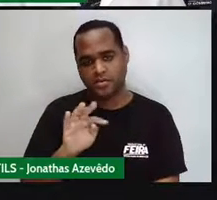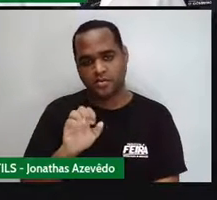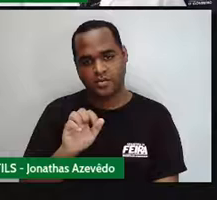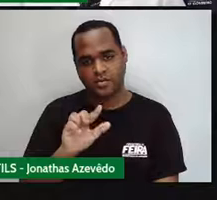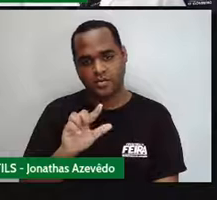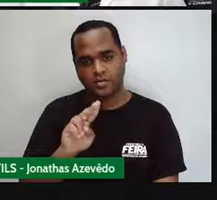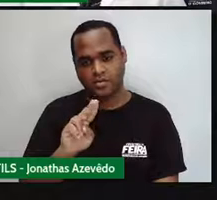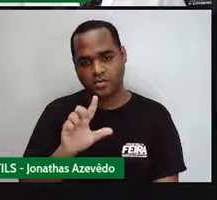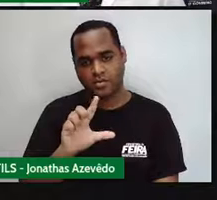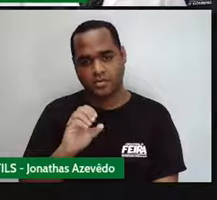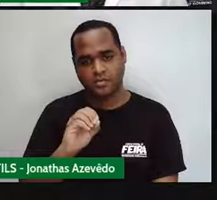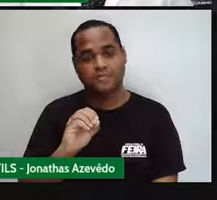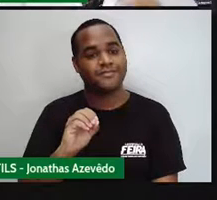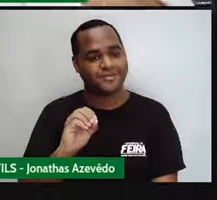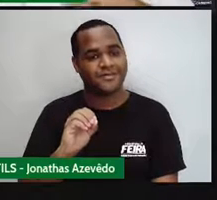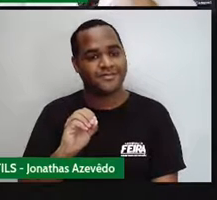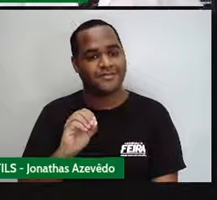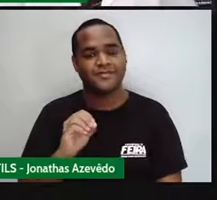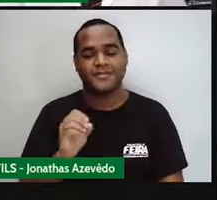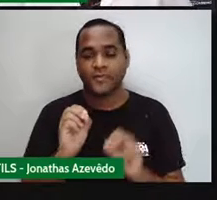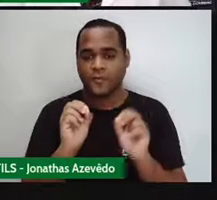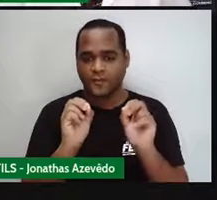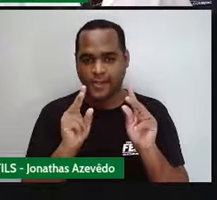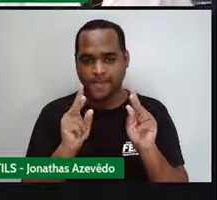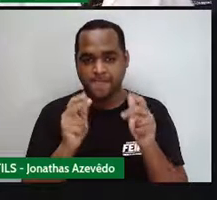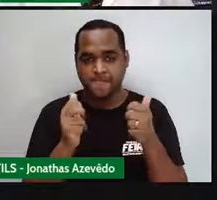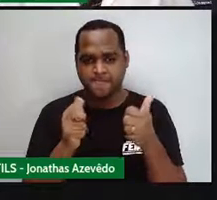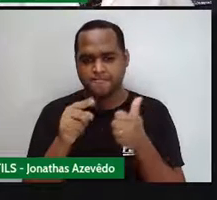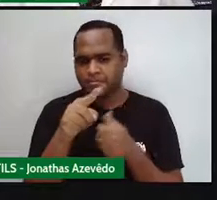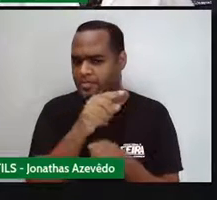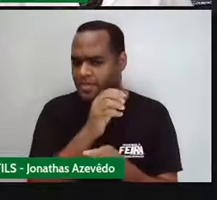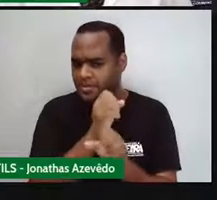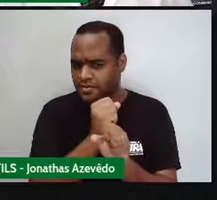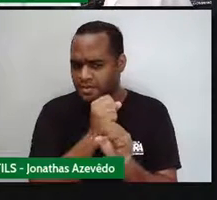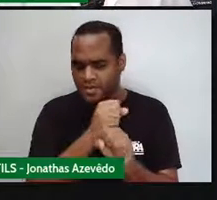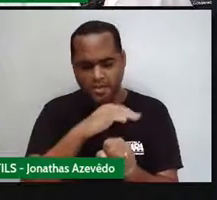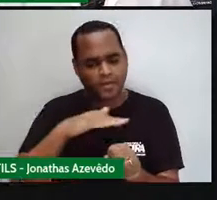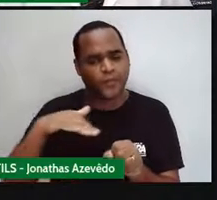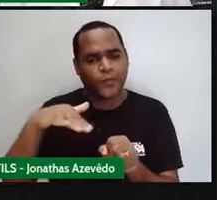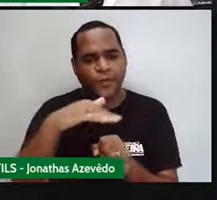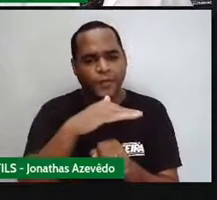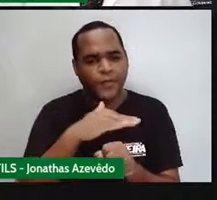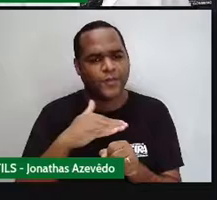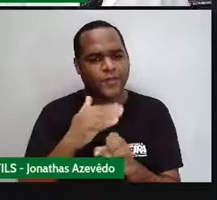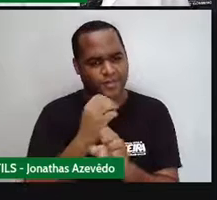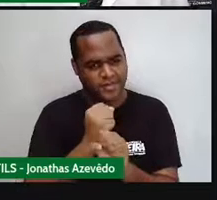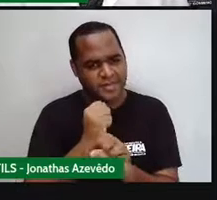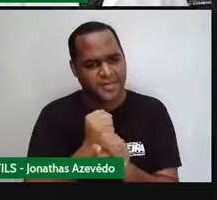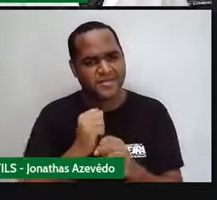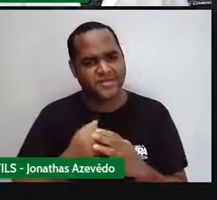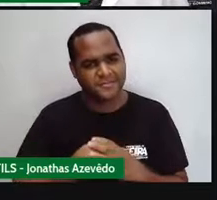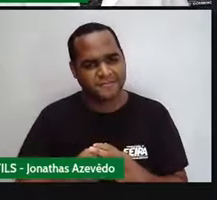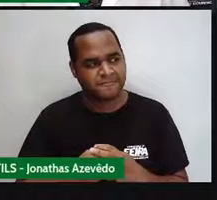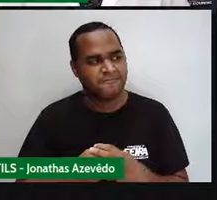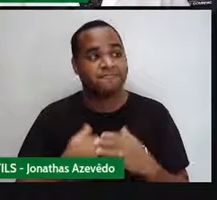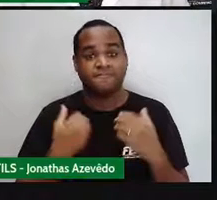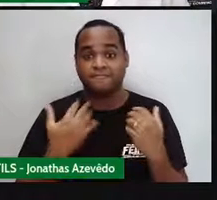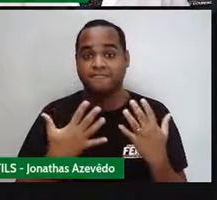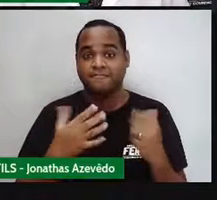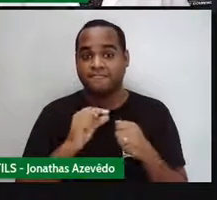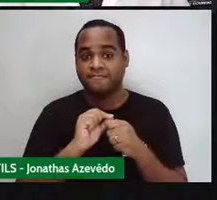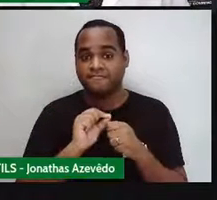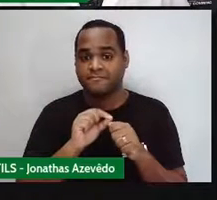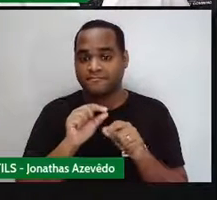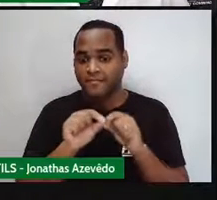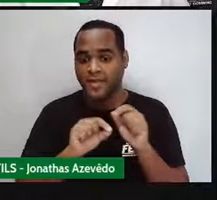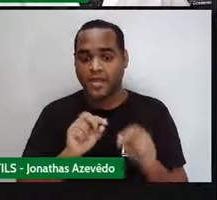Ok? E a gente sabe calcular a área de retângulo, tá? Então, que é que eu fiz aqui? Eu coloquei